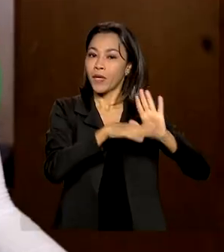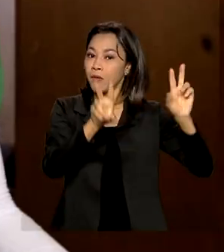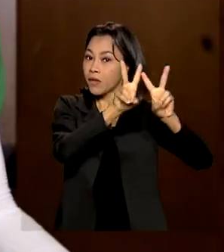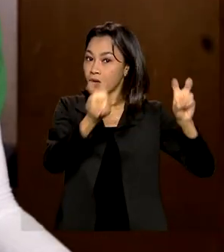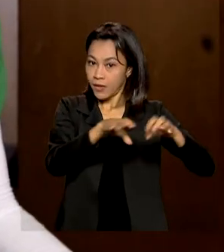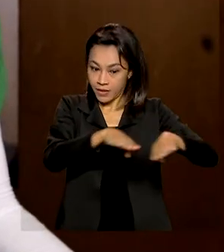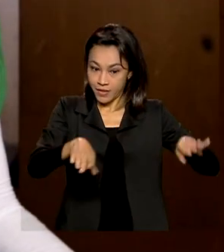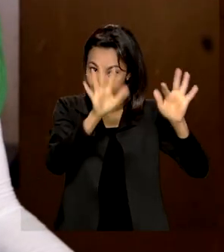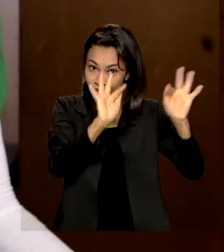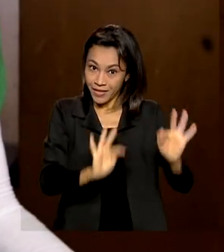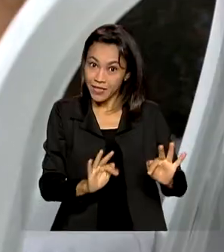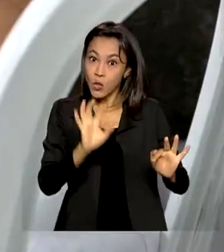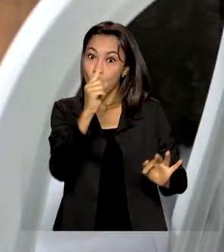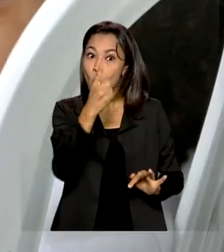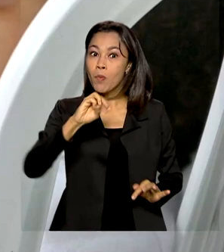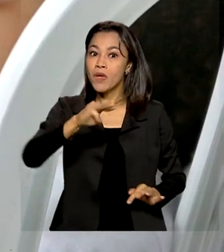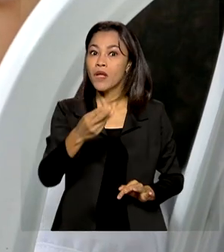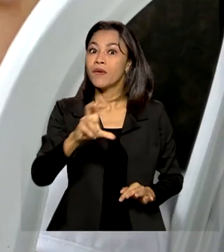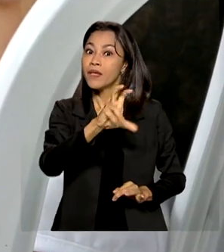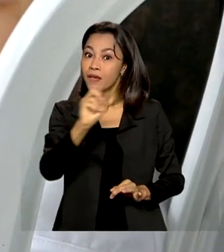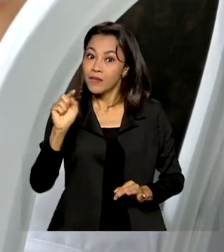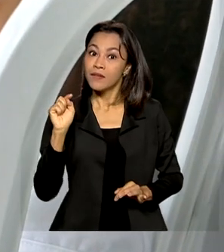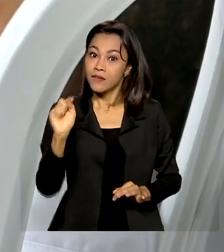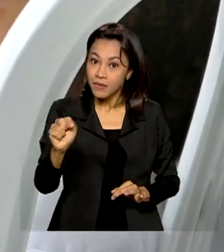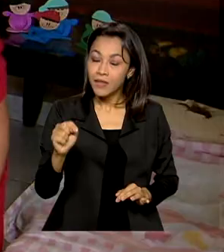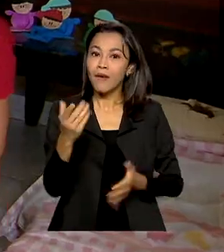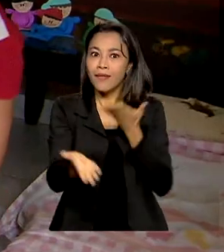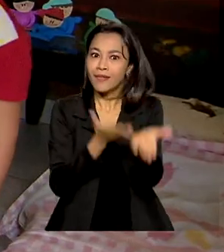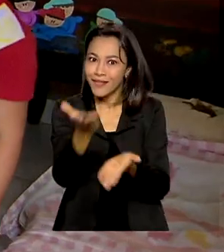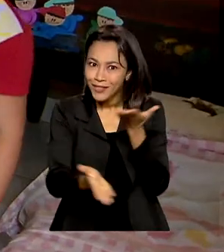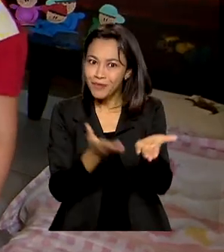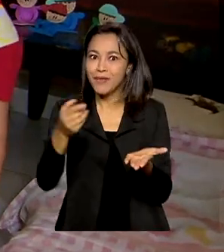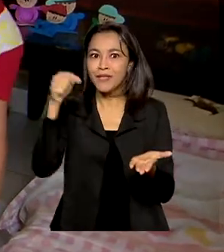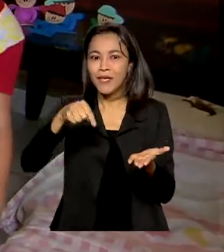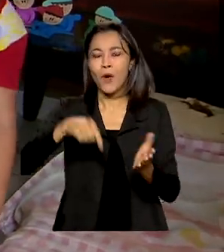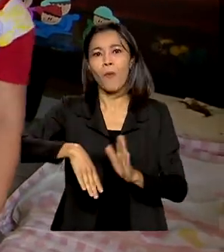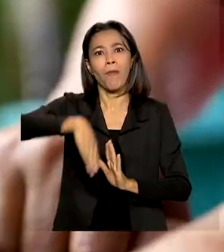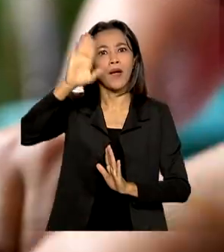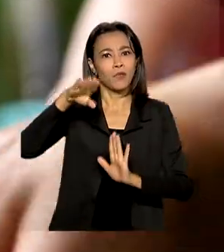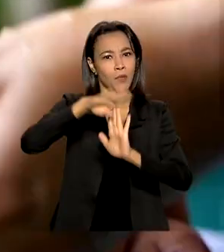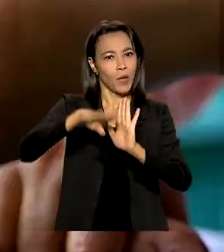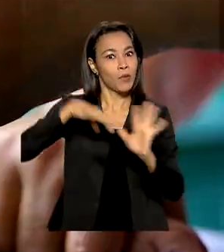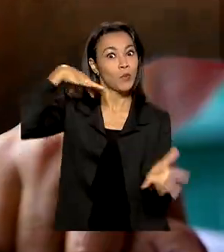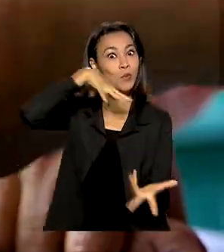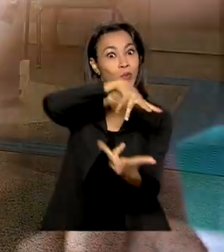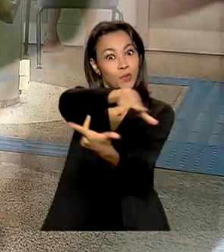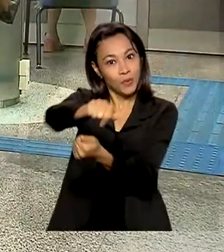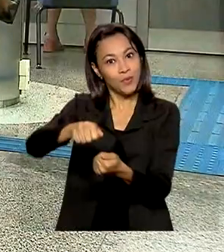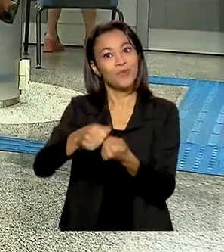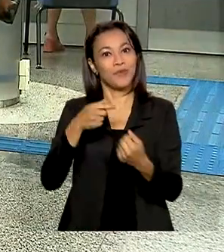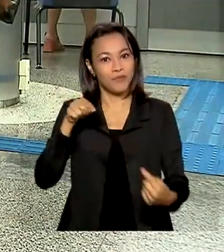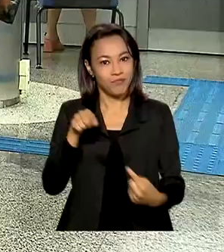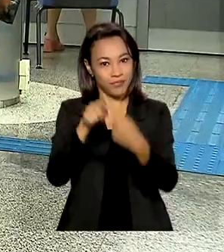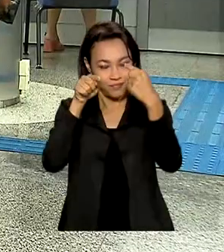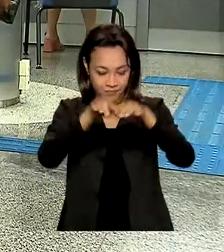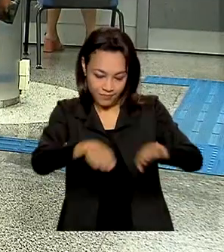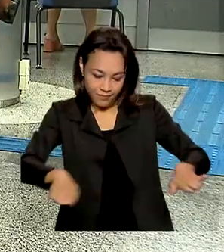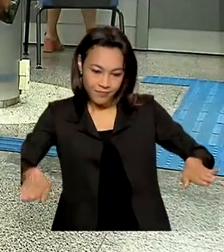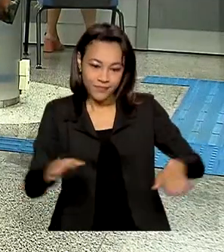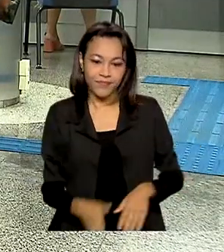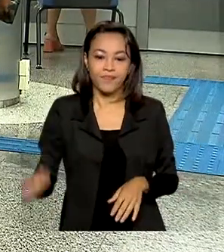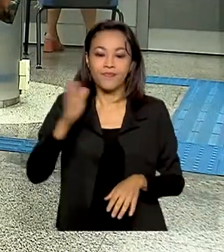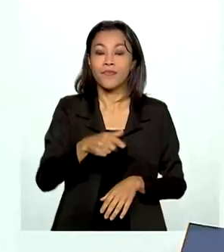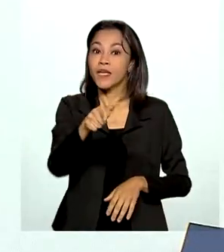atendimentos e se torna o maior programa do mundo de visitação domiciliar para a primeira infância. E uma reportagem